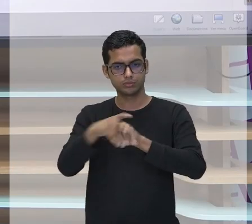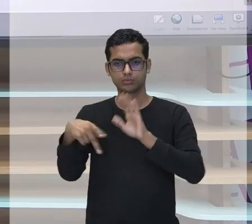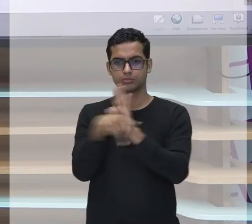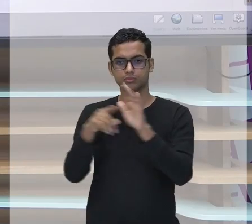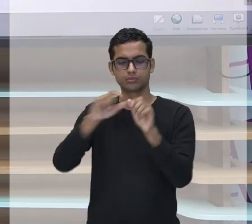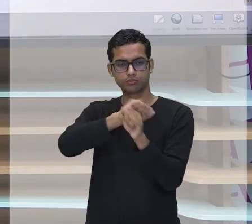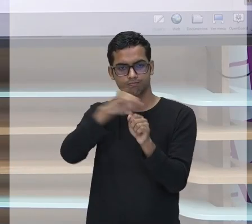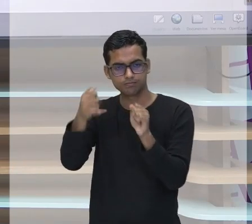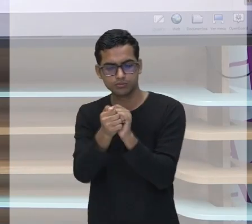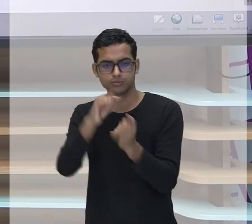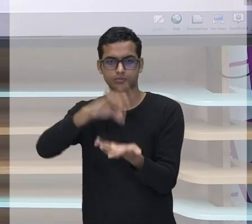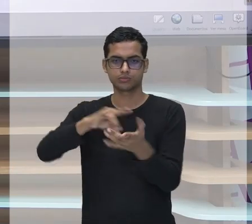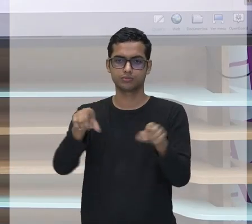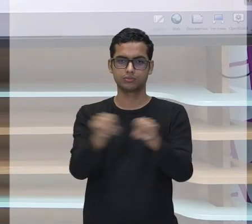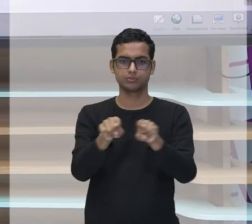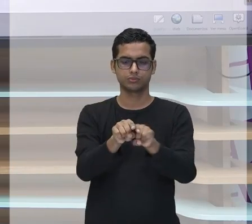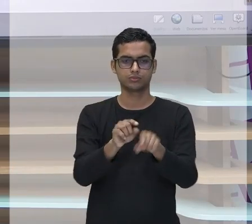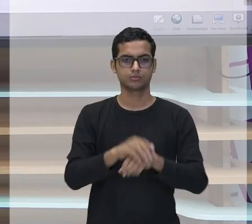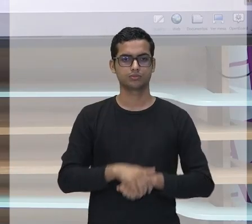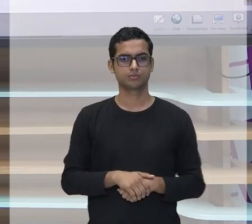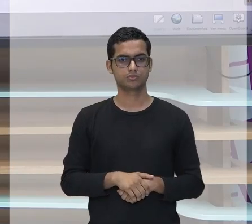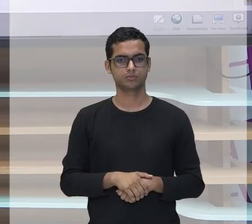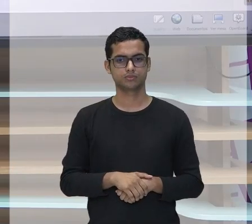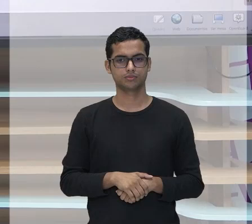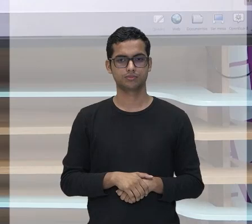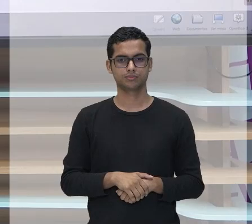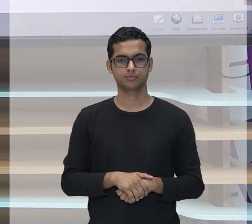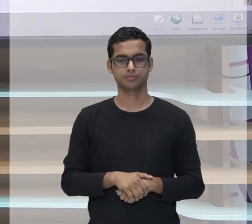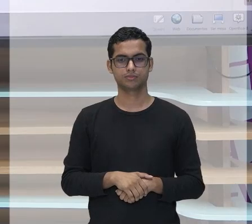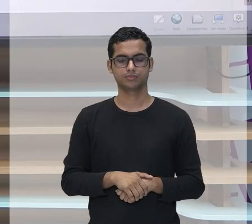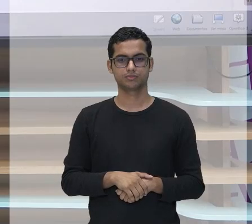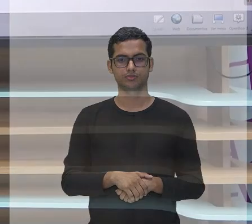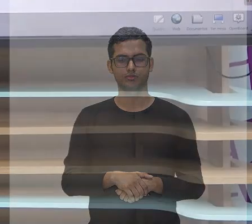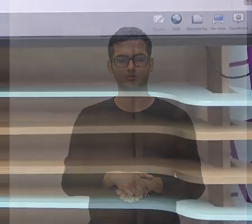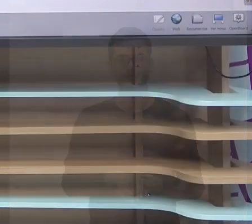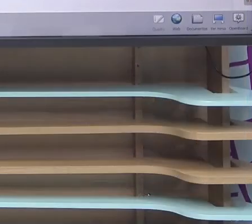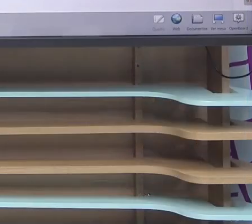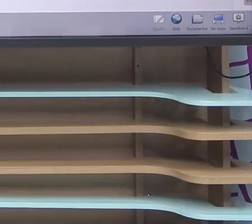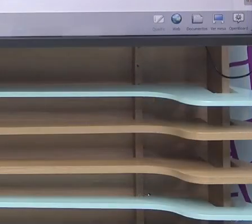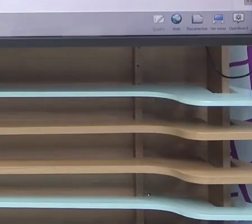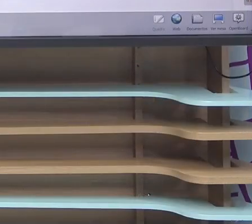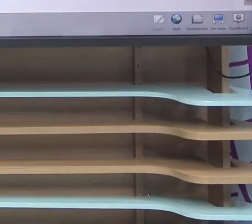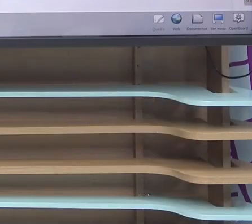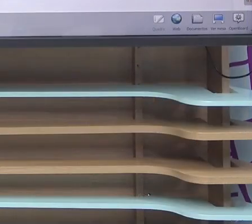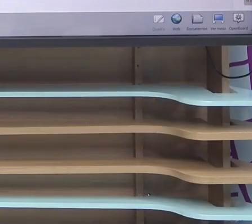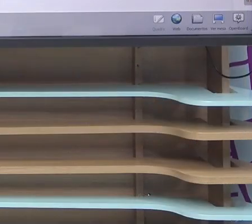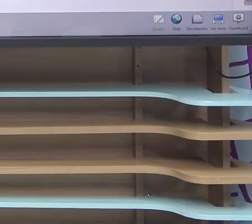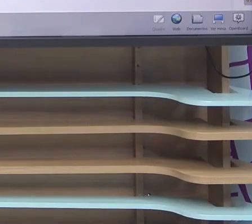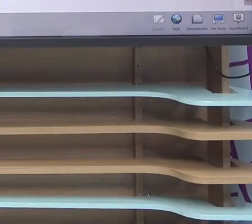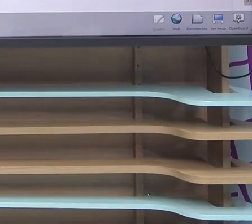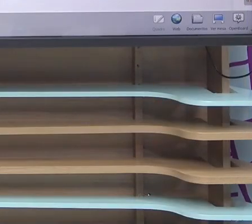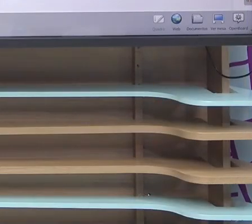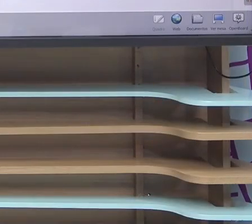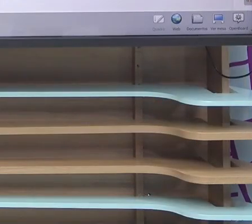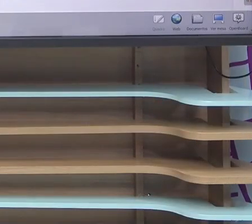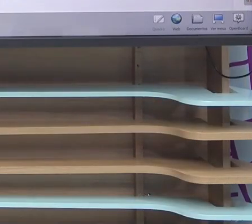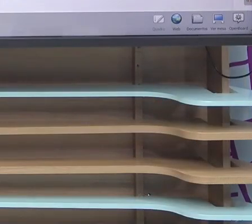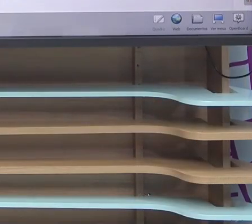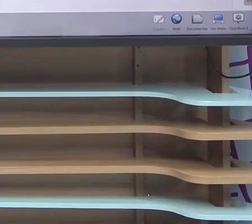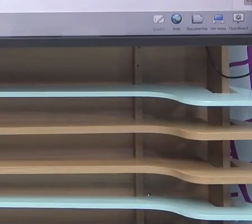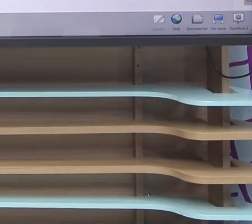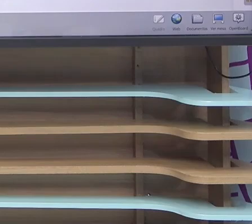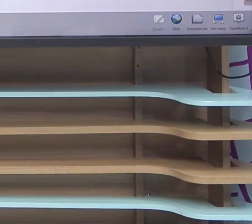a mesma função de adjetivo, e pronome. Quando eu falo em adjunto adnominal, são estas classes de palavras.